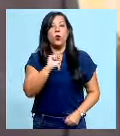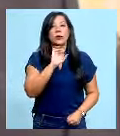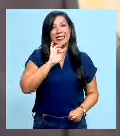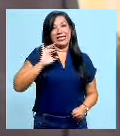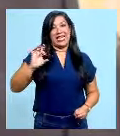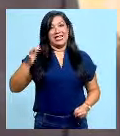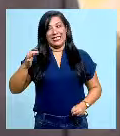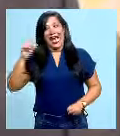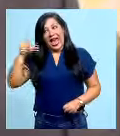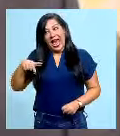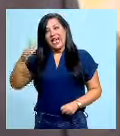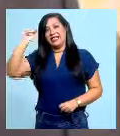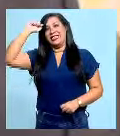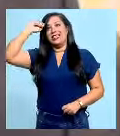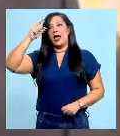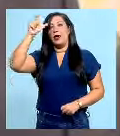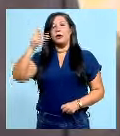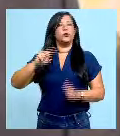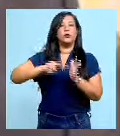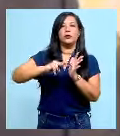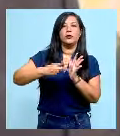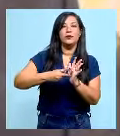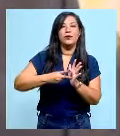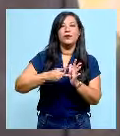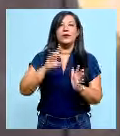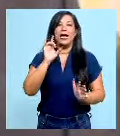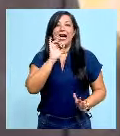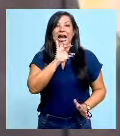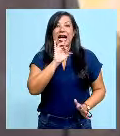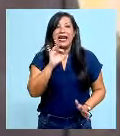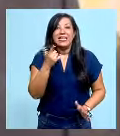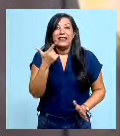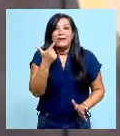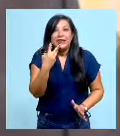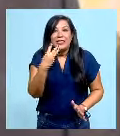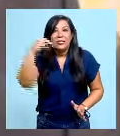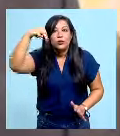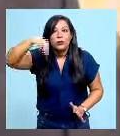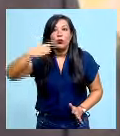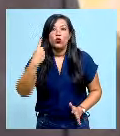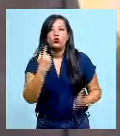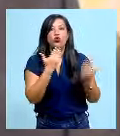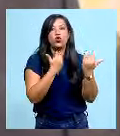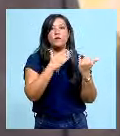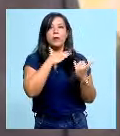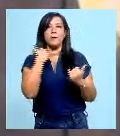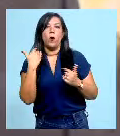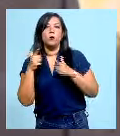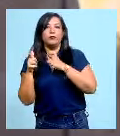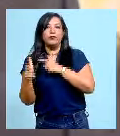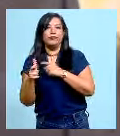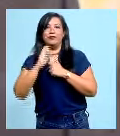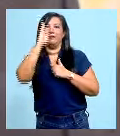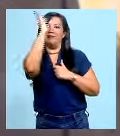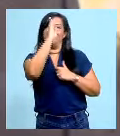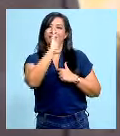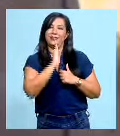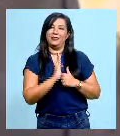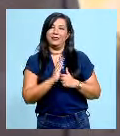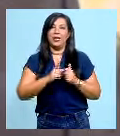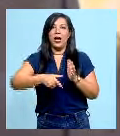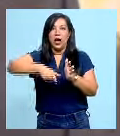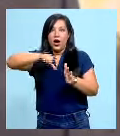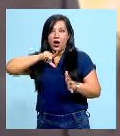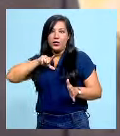cada dez são negros. Significa que a cada 23 minutos, um jovem negro é assassinado neste país. E